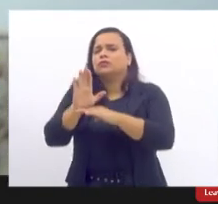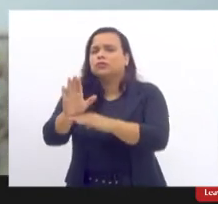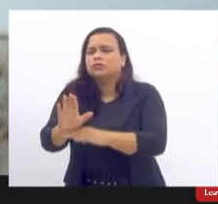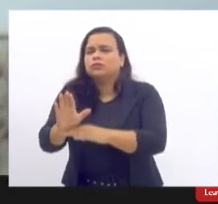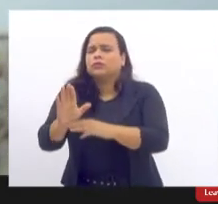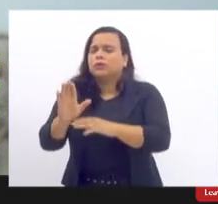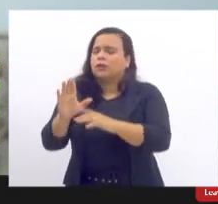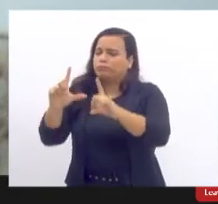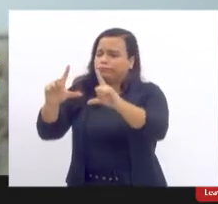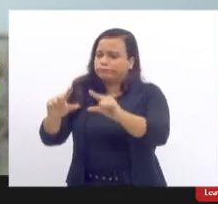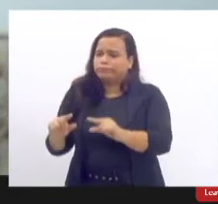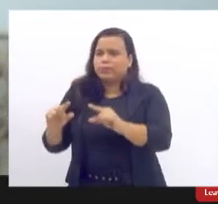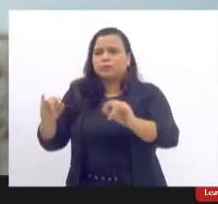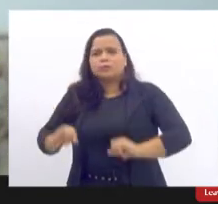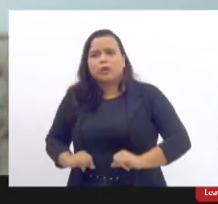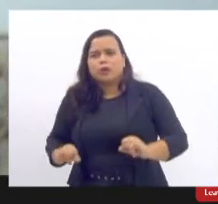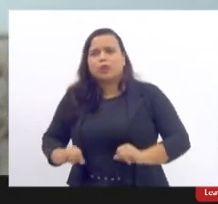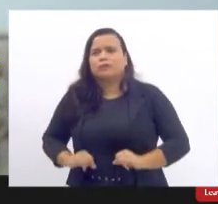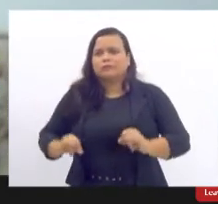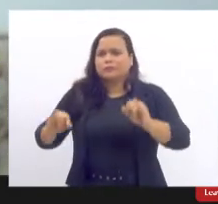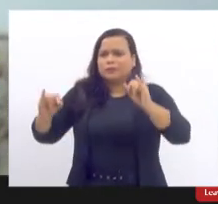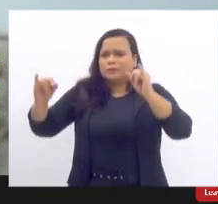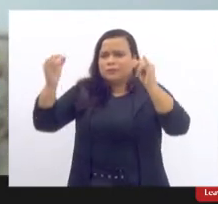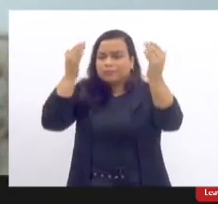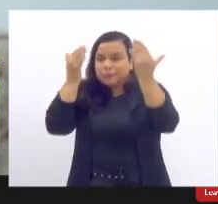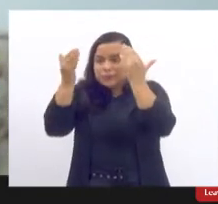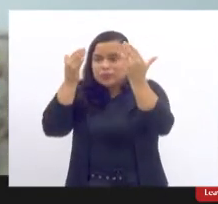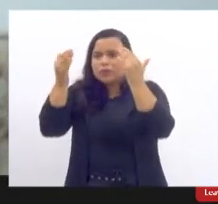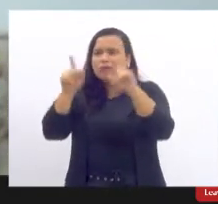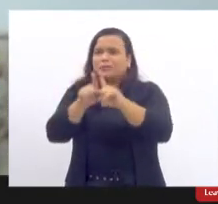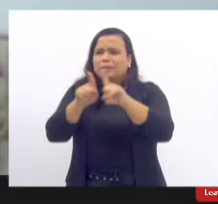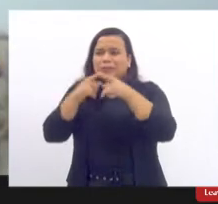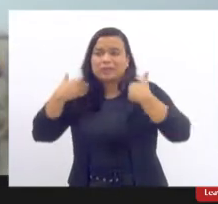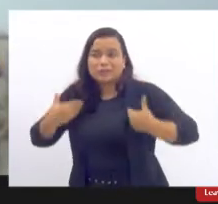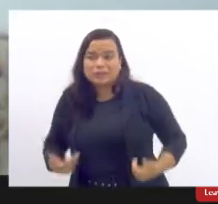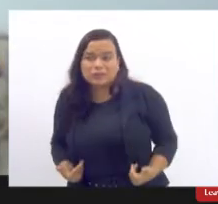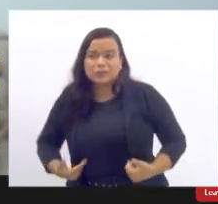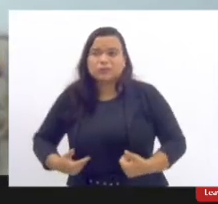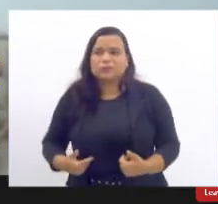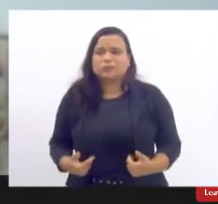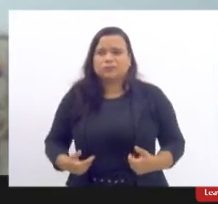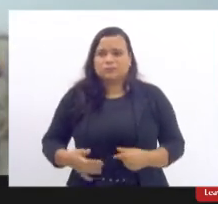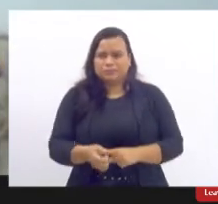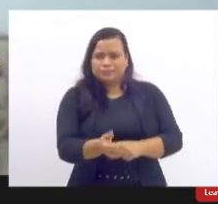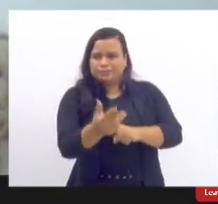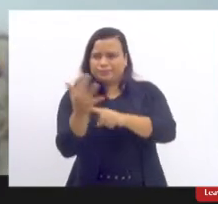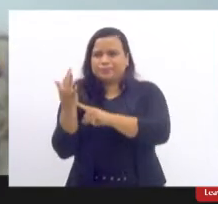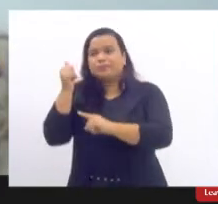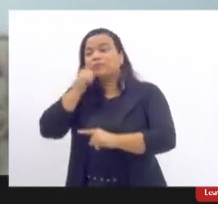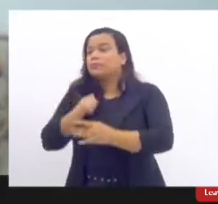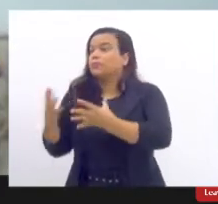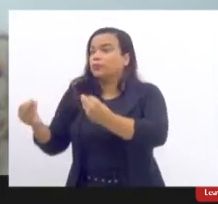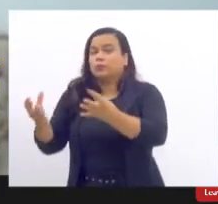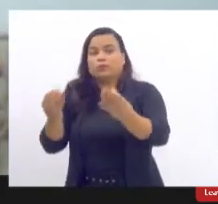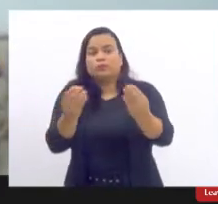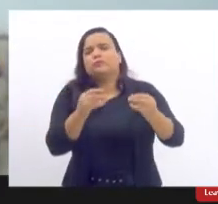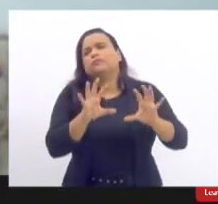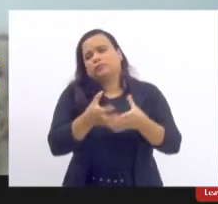o sofrimento psíquico, além de físico, de um número significativo de mulheres,